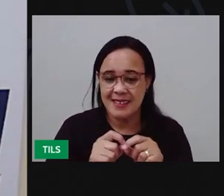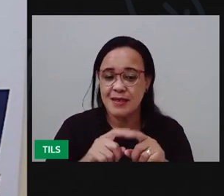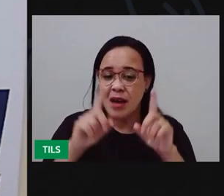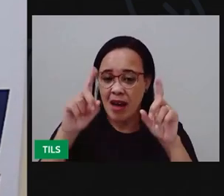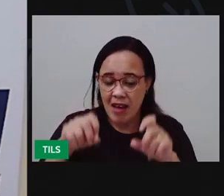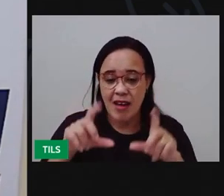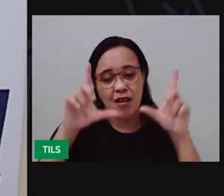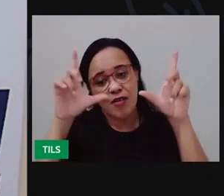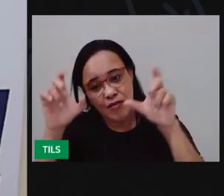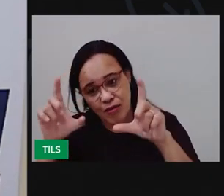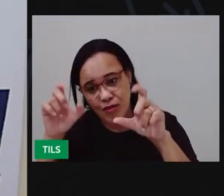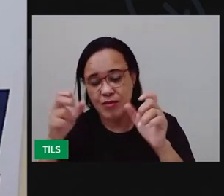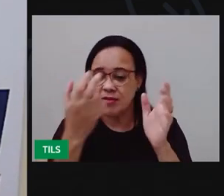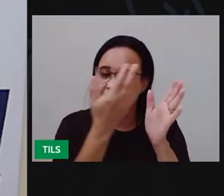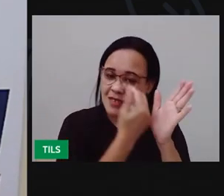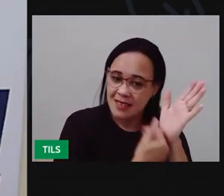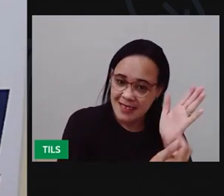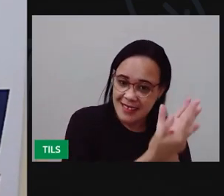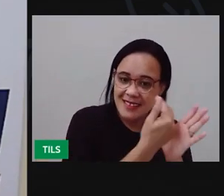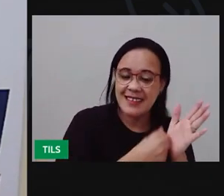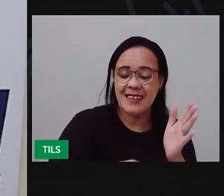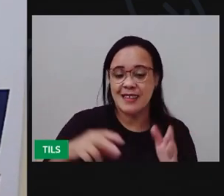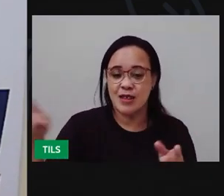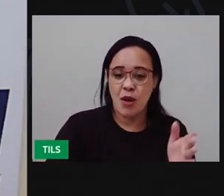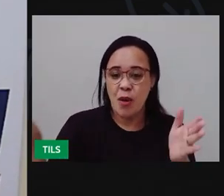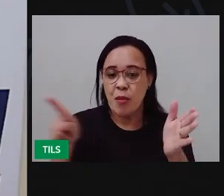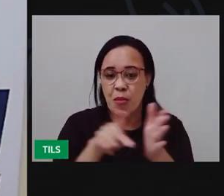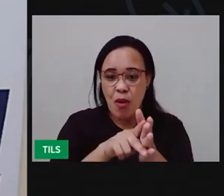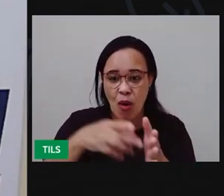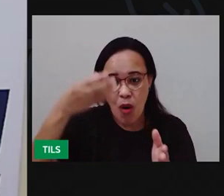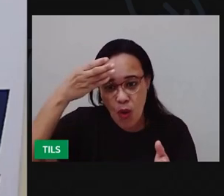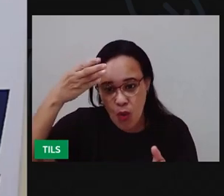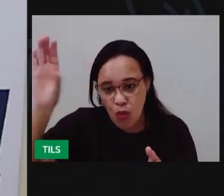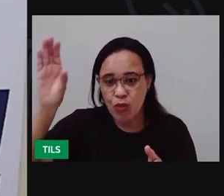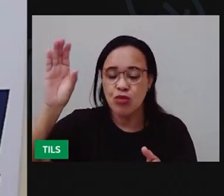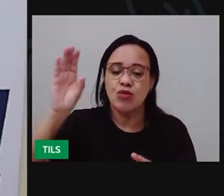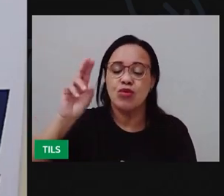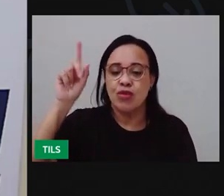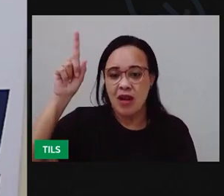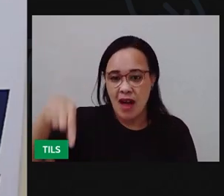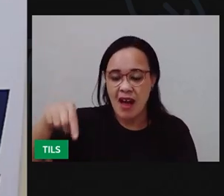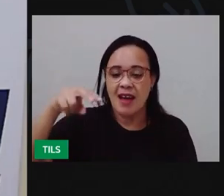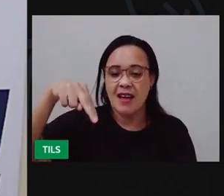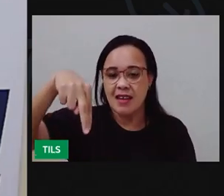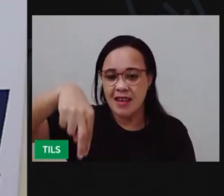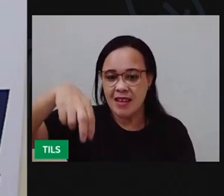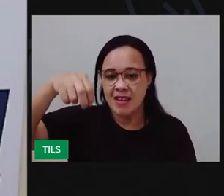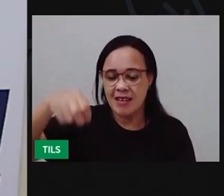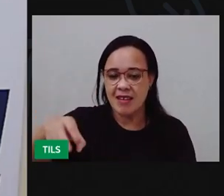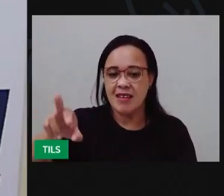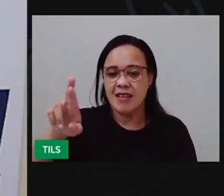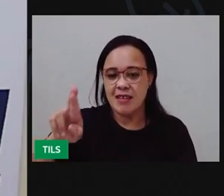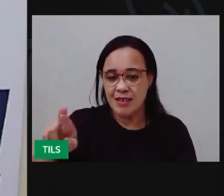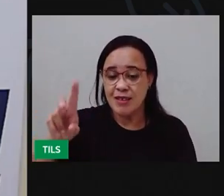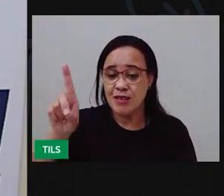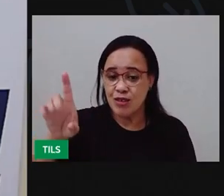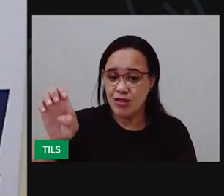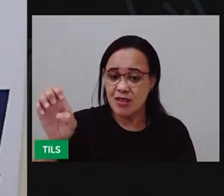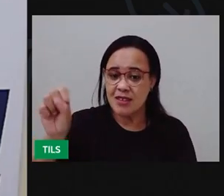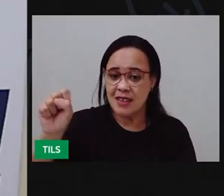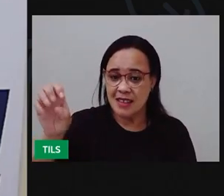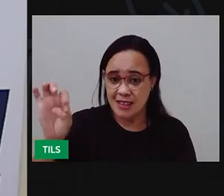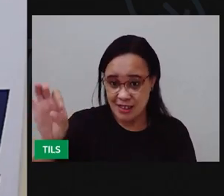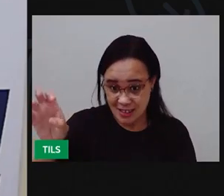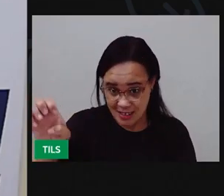cotidiano da região nordeste, imagens da cultura nordestina e também de elementos da natureza. A gente